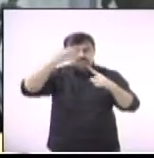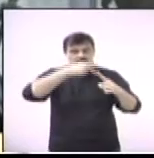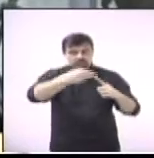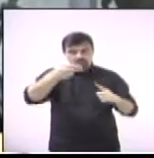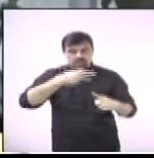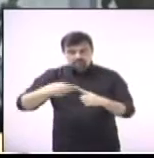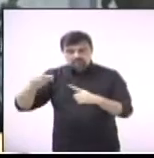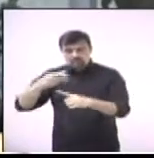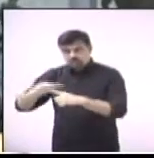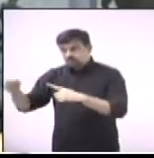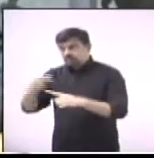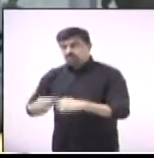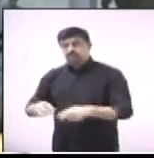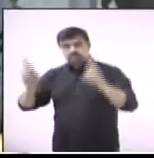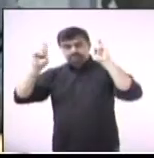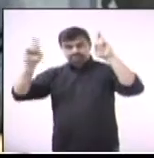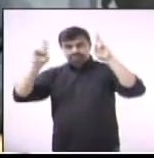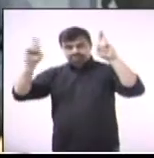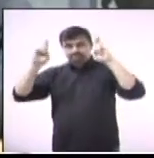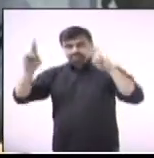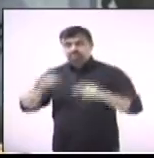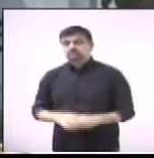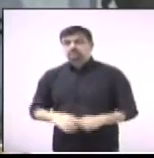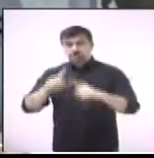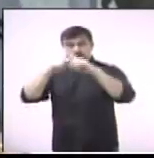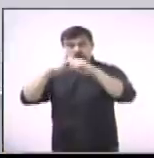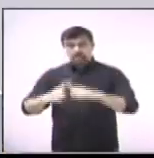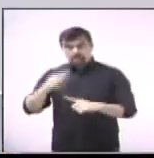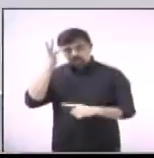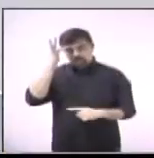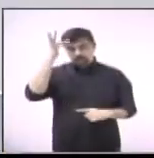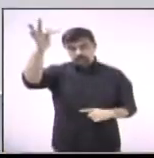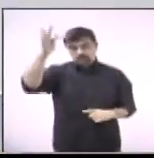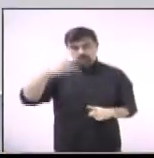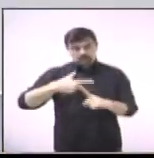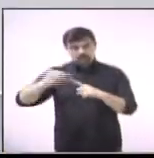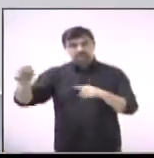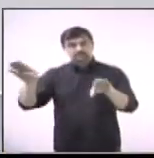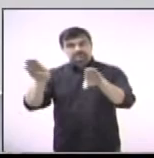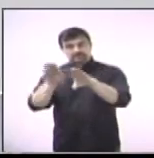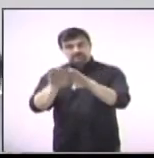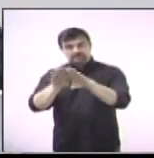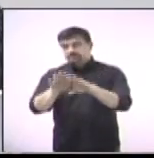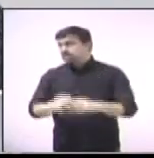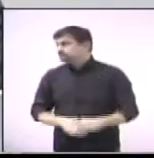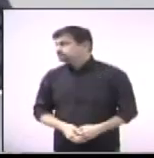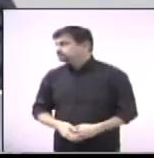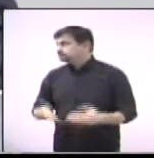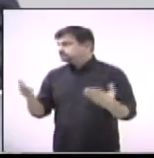boa sorte, sucesso nos próximos campeonatos aí. Doutor Fábio, com a palavra.